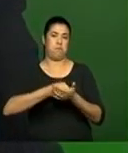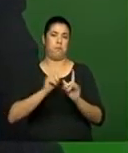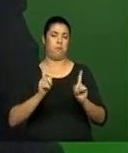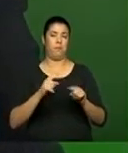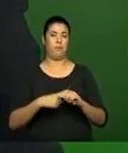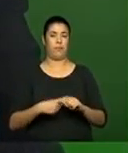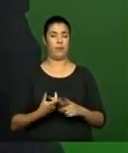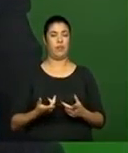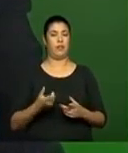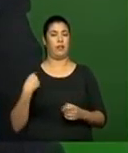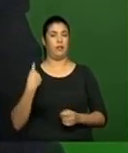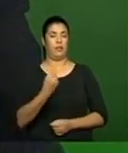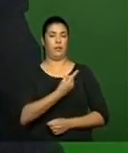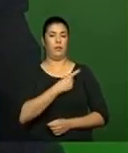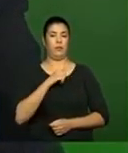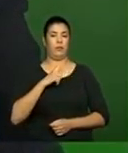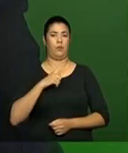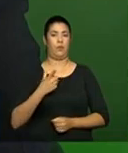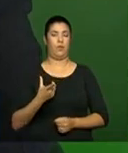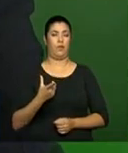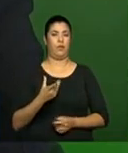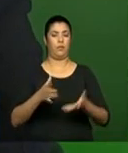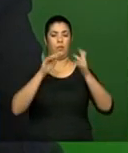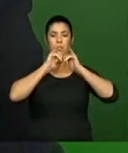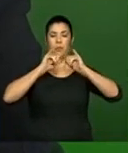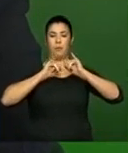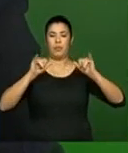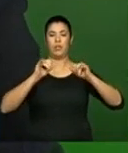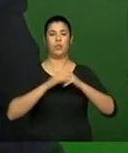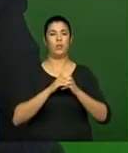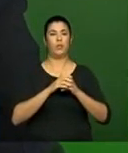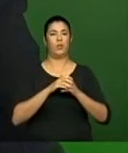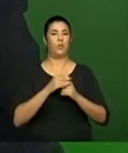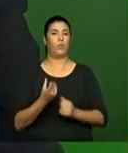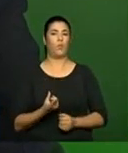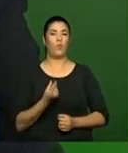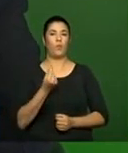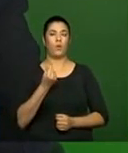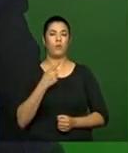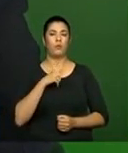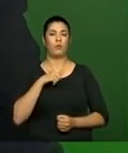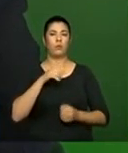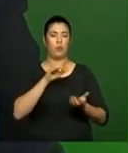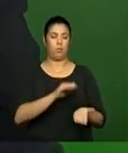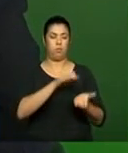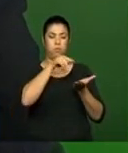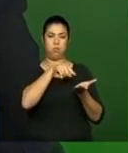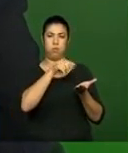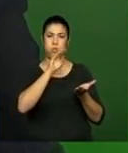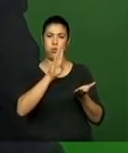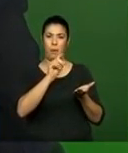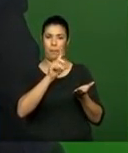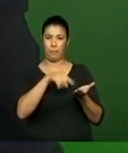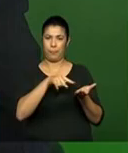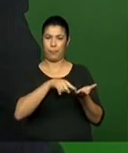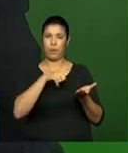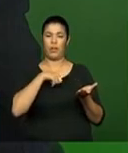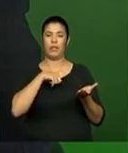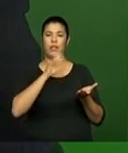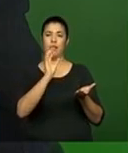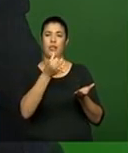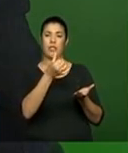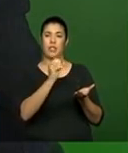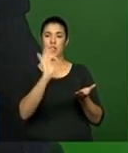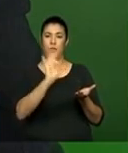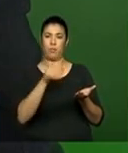A gente... Ou seja, o bolo publicitário do governo, ele hoje, em termos genéricos, ele tem 60